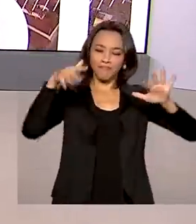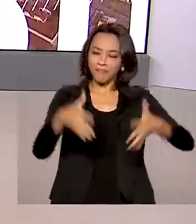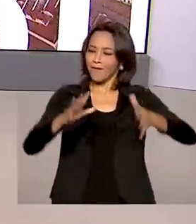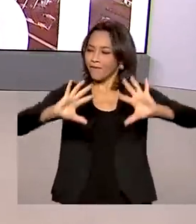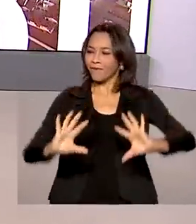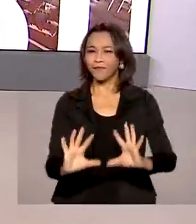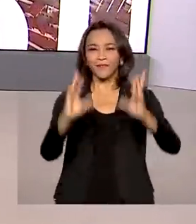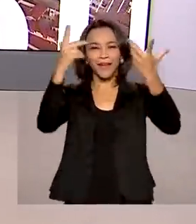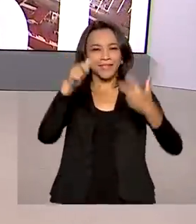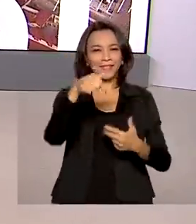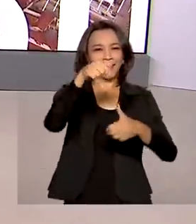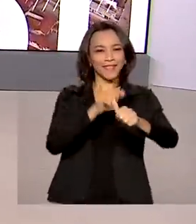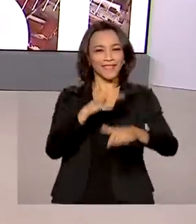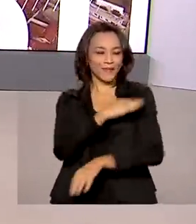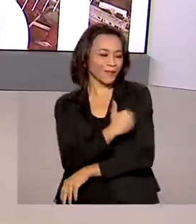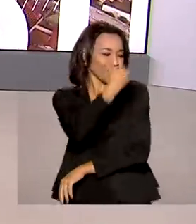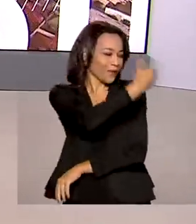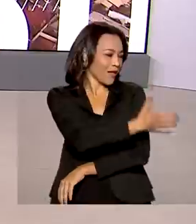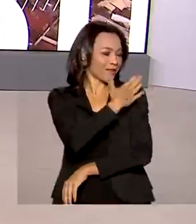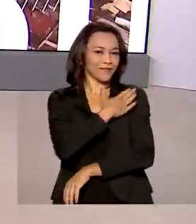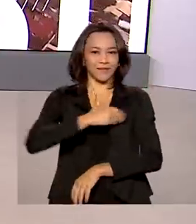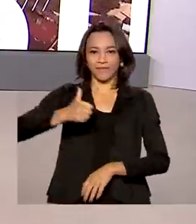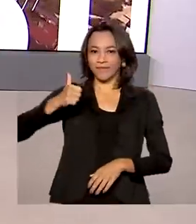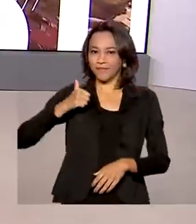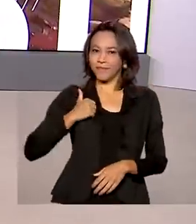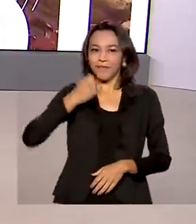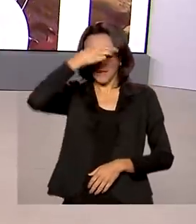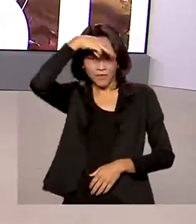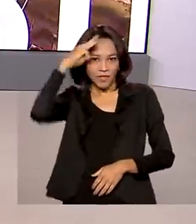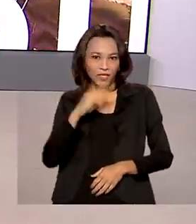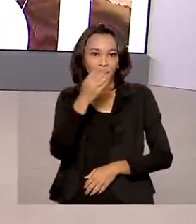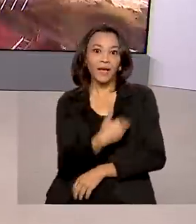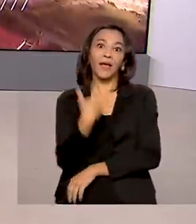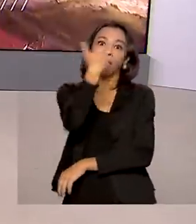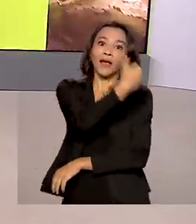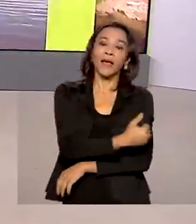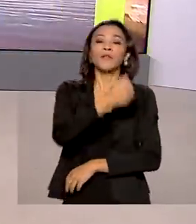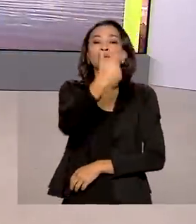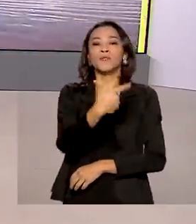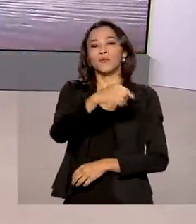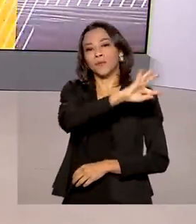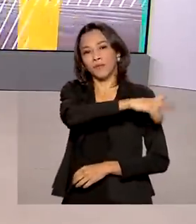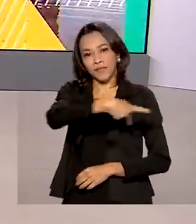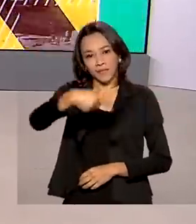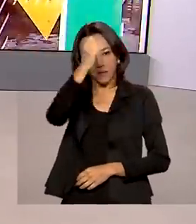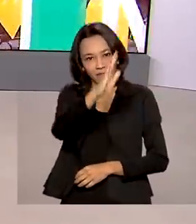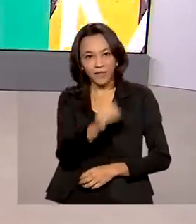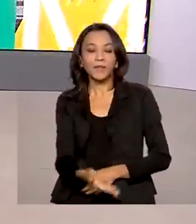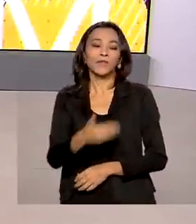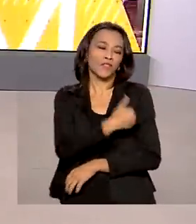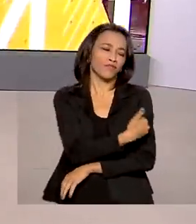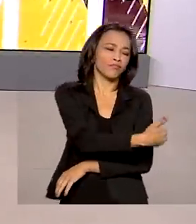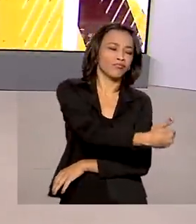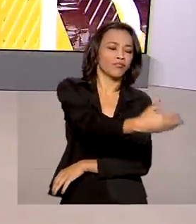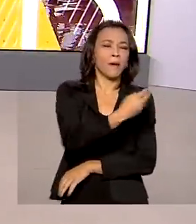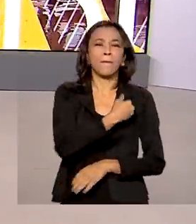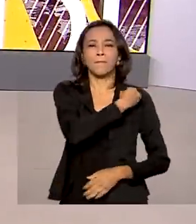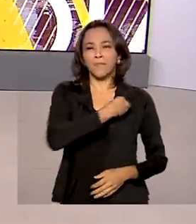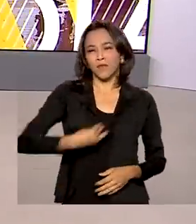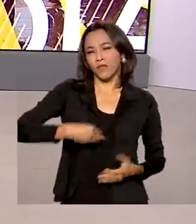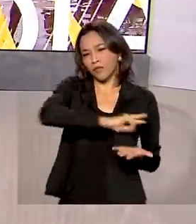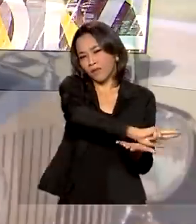setembro, ao lado da primeira-dama Michele Bolsonaro, do vice-presidente Hamilton Mourão, de ministros e de várias outras